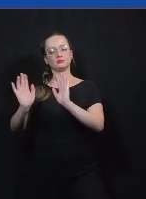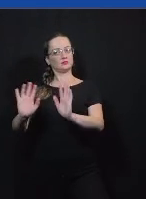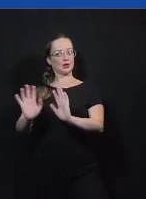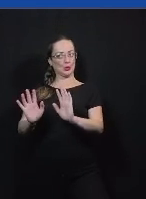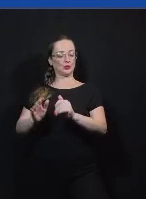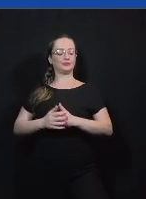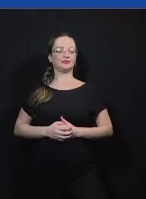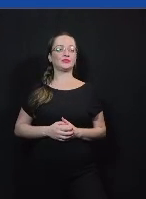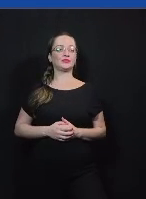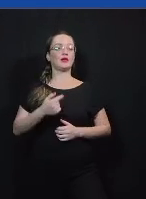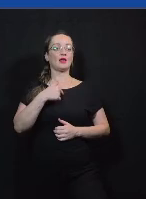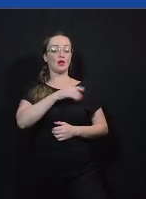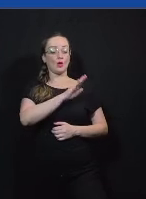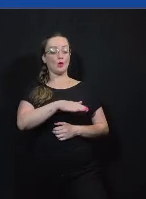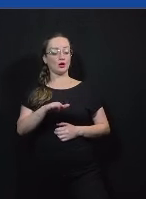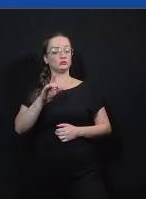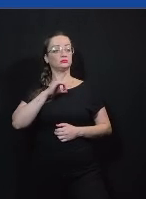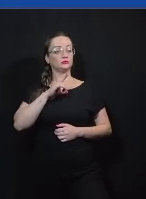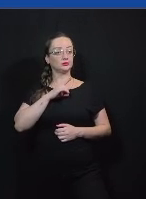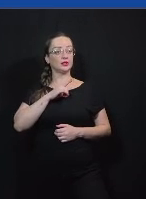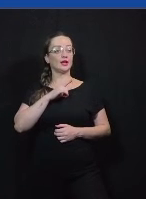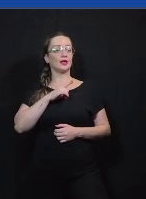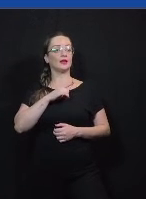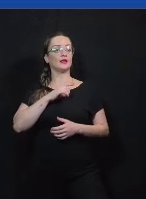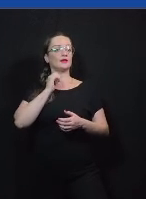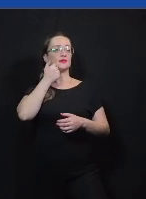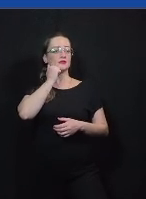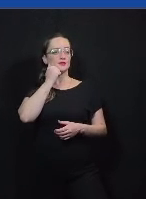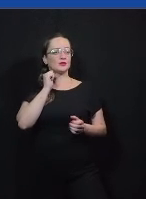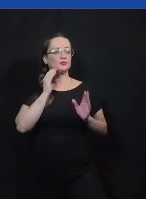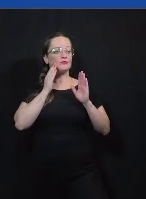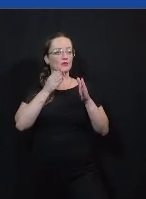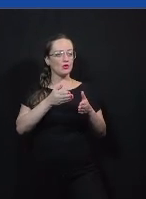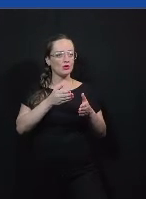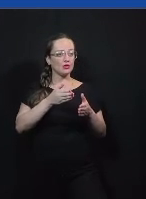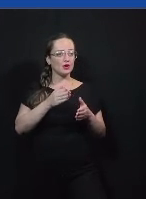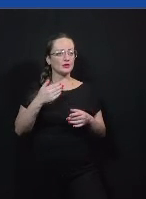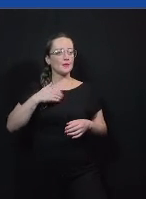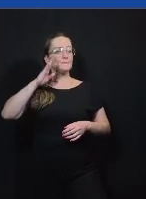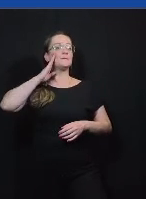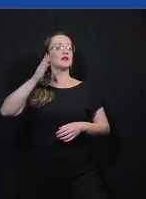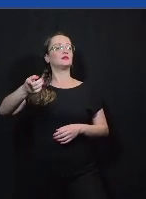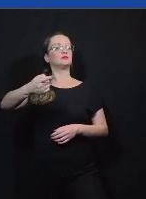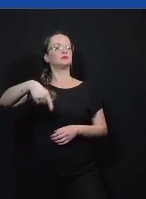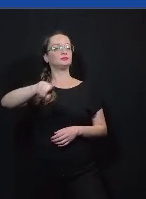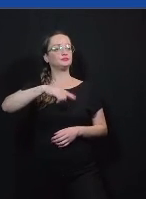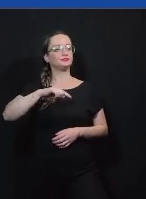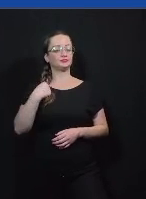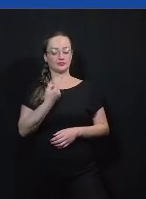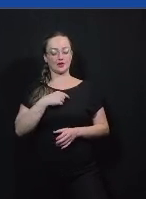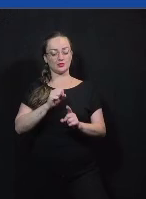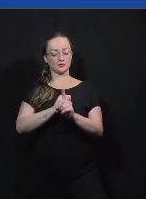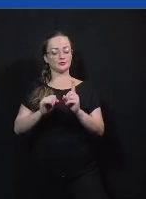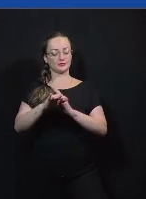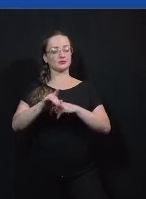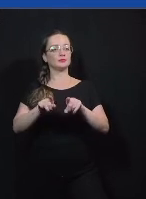nos temas que vocês se importam que são importativos que são prioritários para vocês e para a nossa sociedade